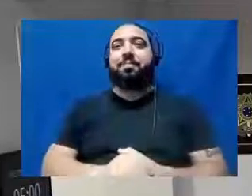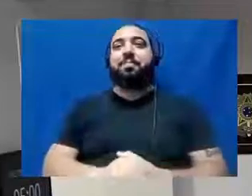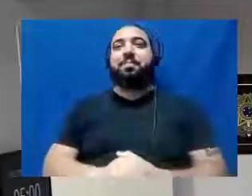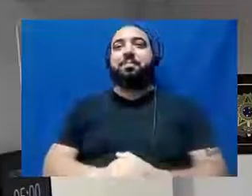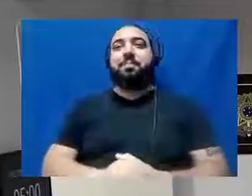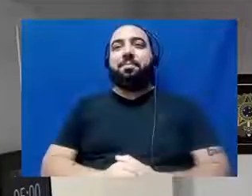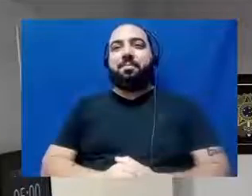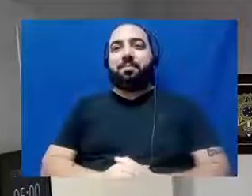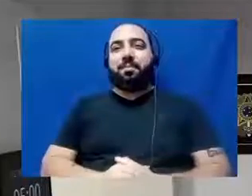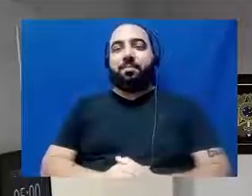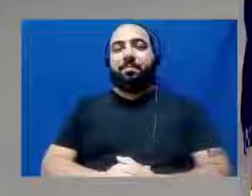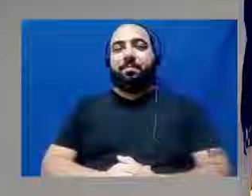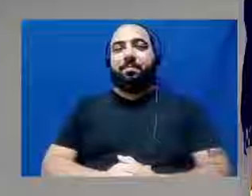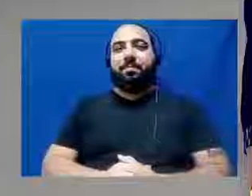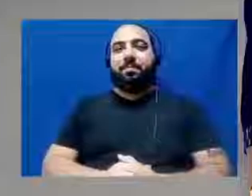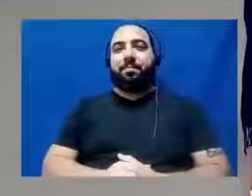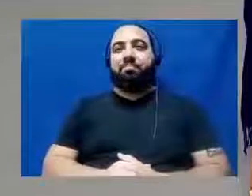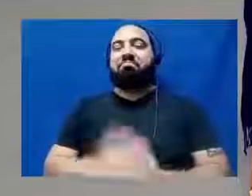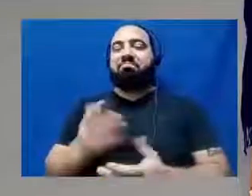Está certo.